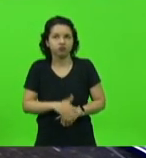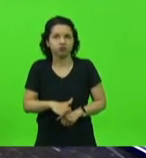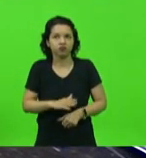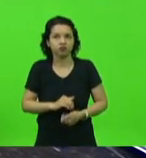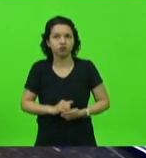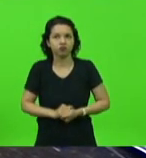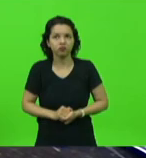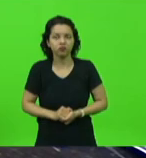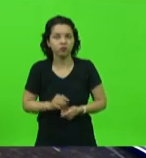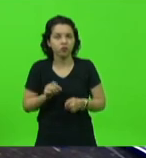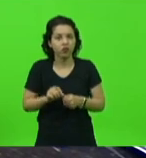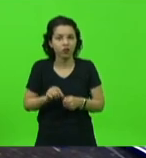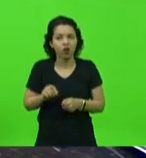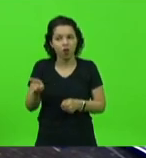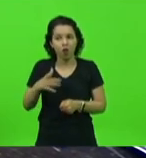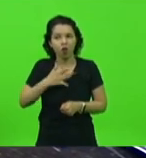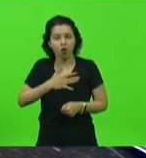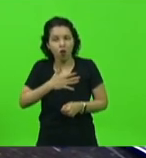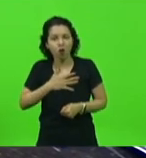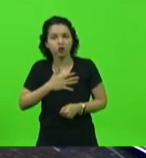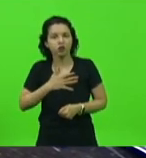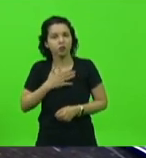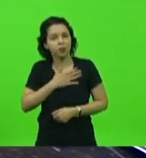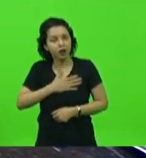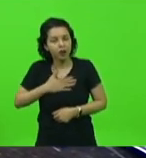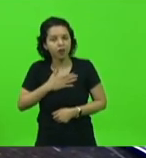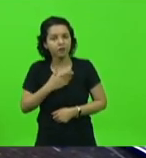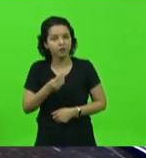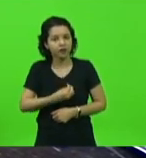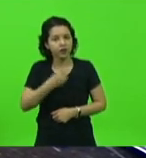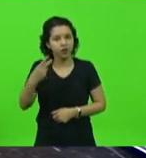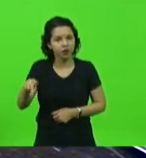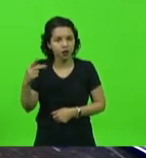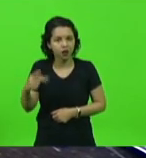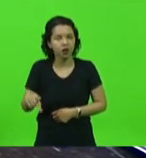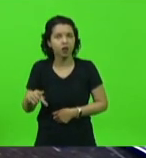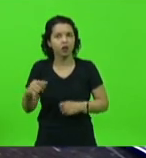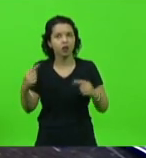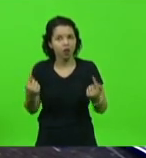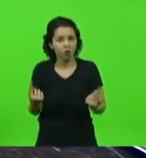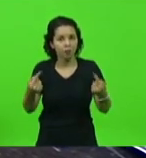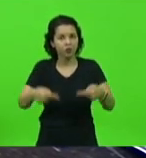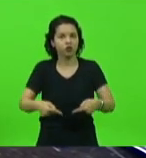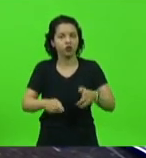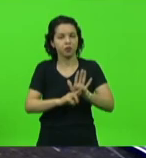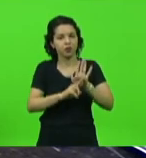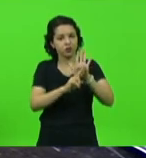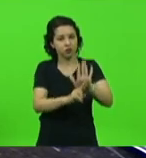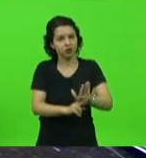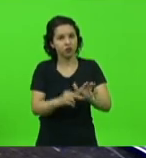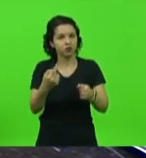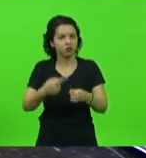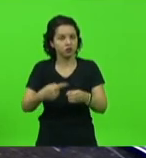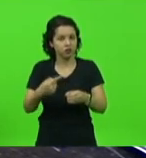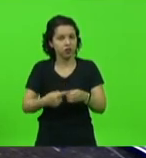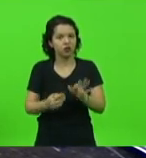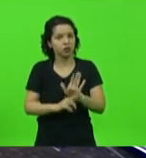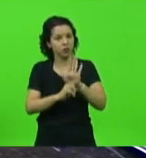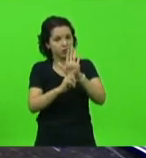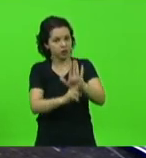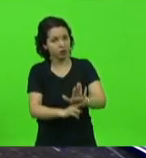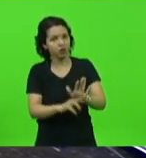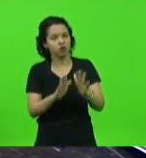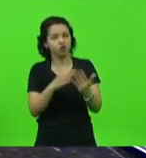que gosta, que é prazeroso na vida deles, que é competir, representar a cidade, representar a escola, representar a Santa